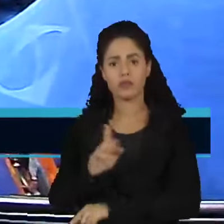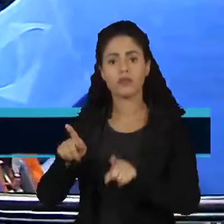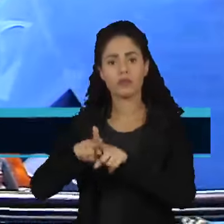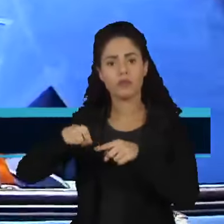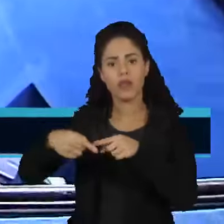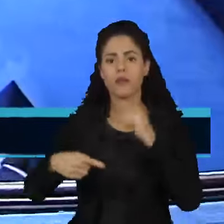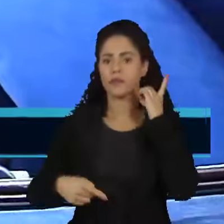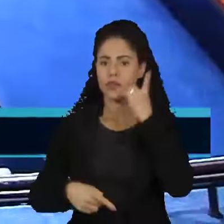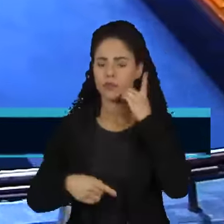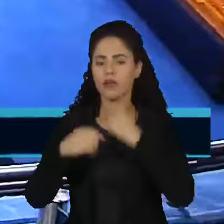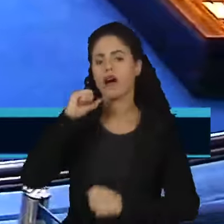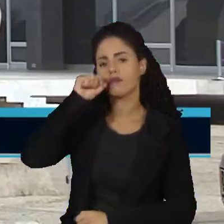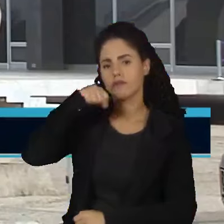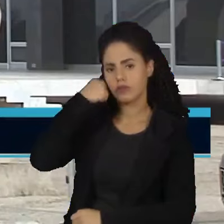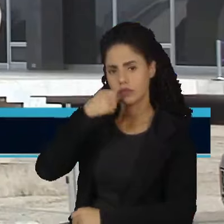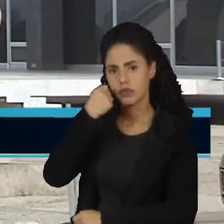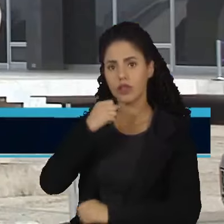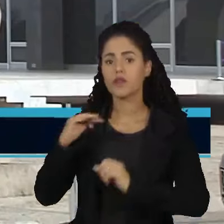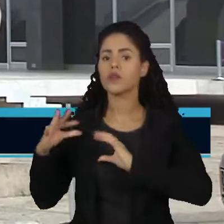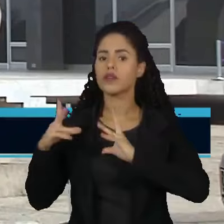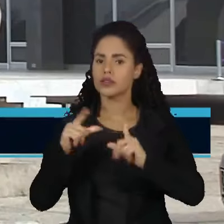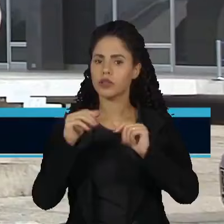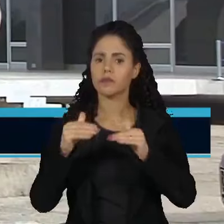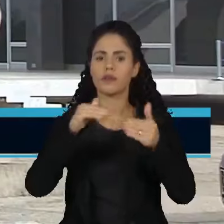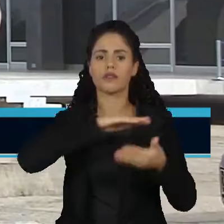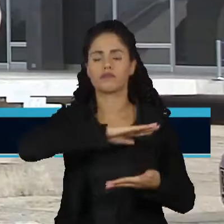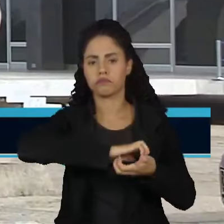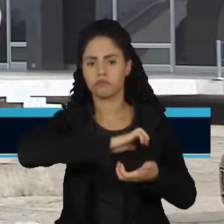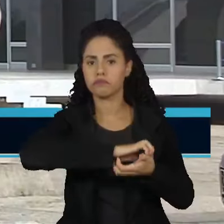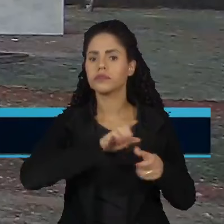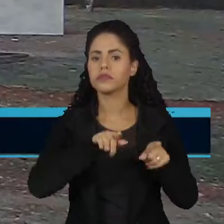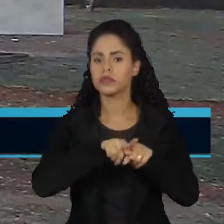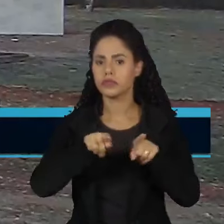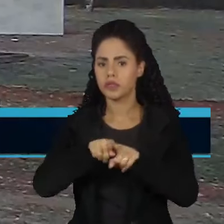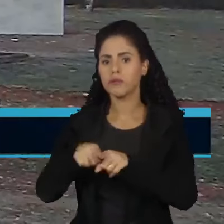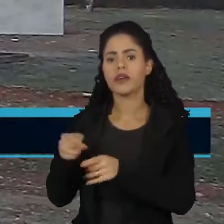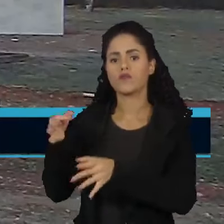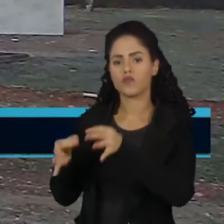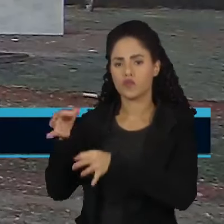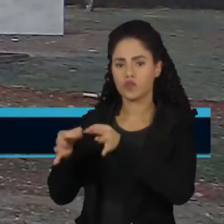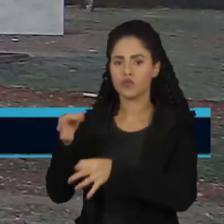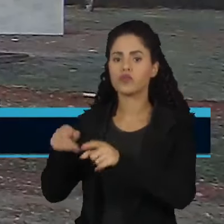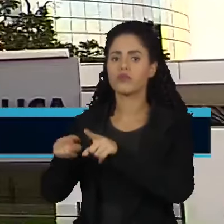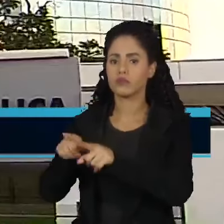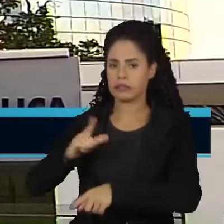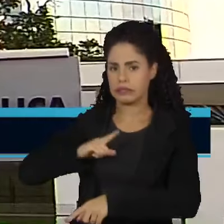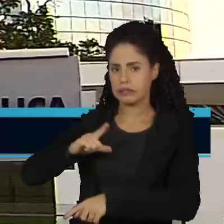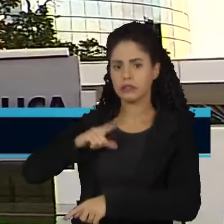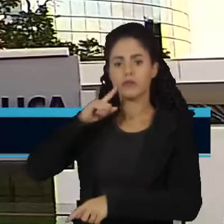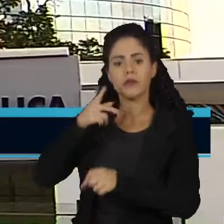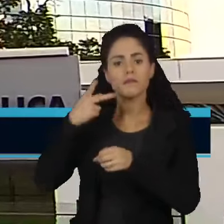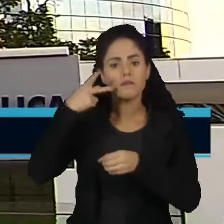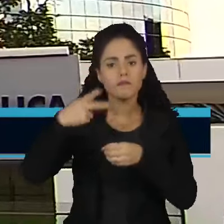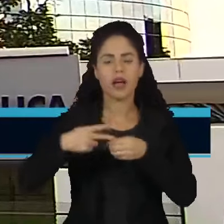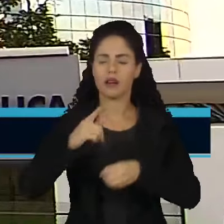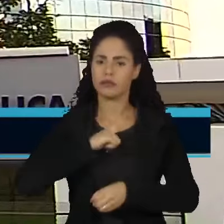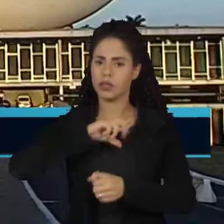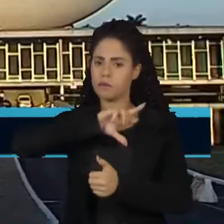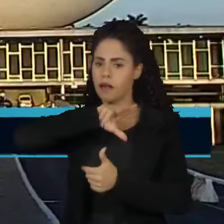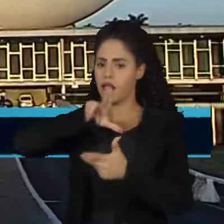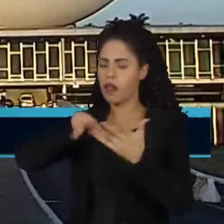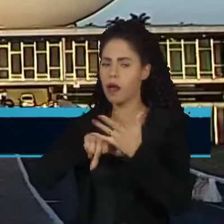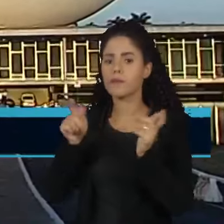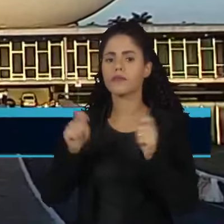deputados, senadores, pelo Supremo Tribunal Federal, tribunais superiores e procuradores da República.